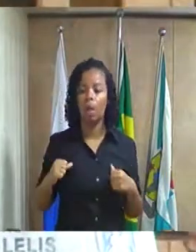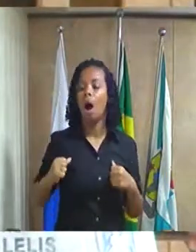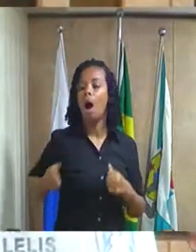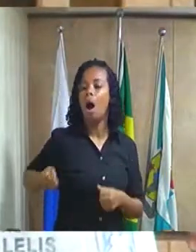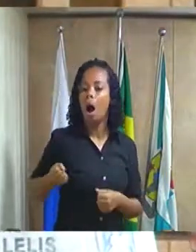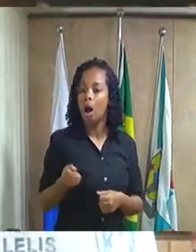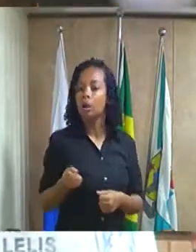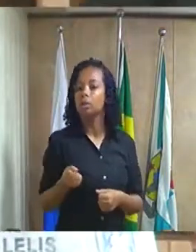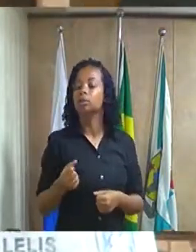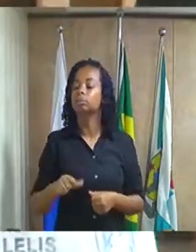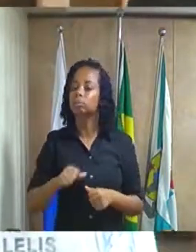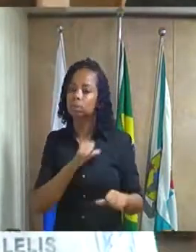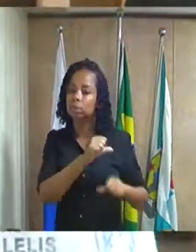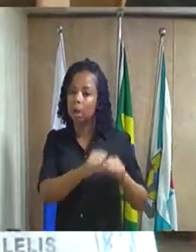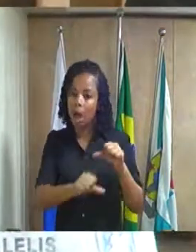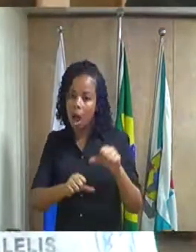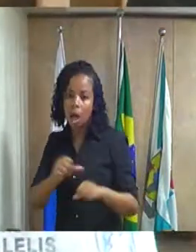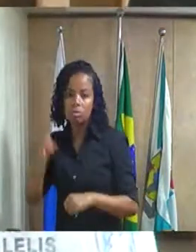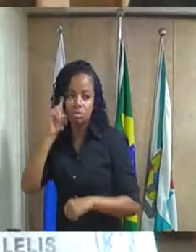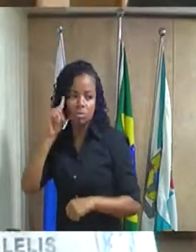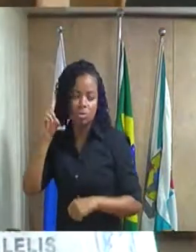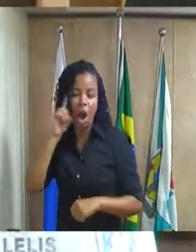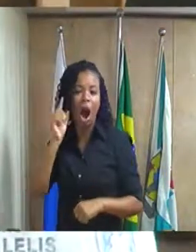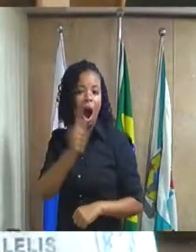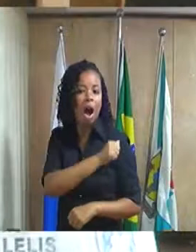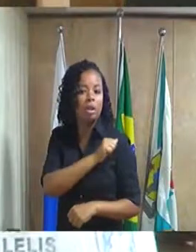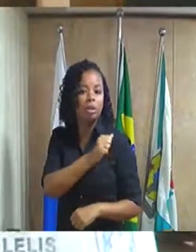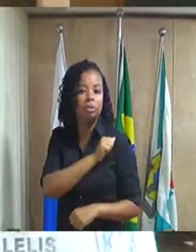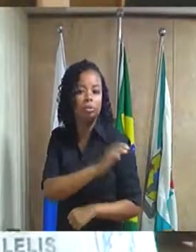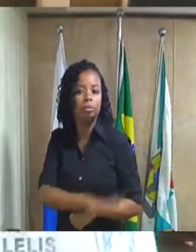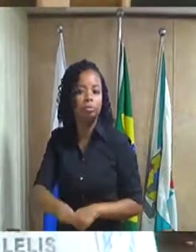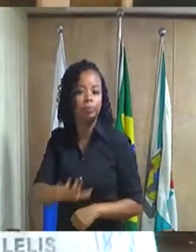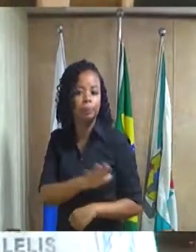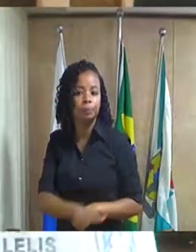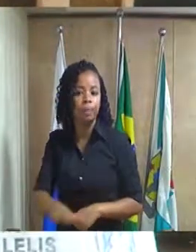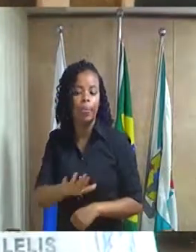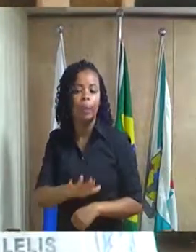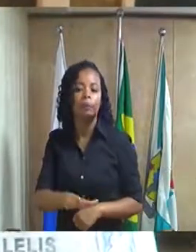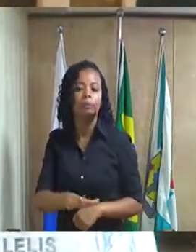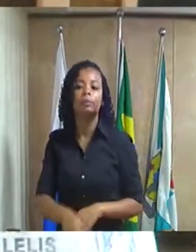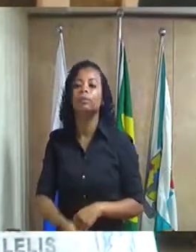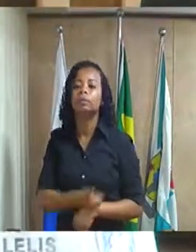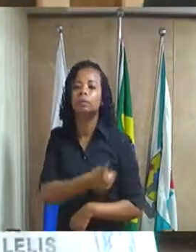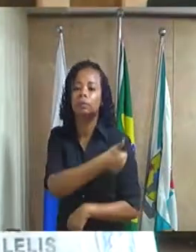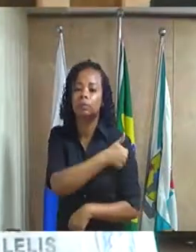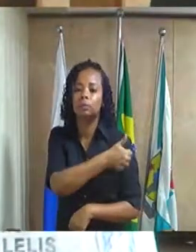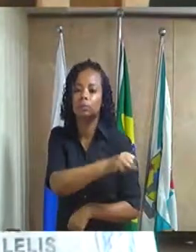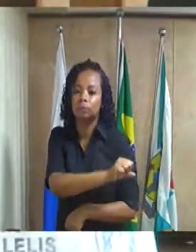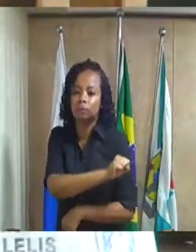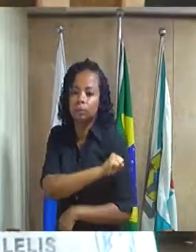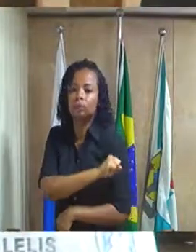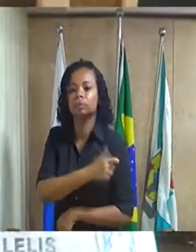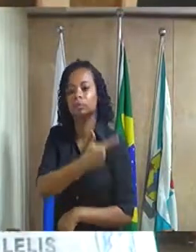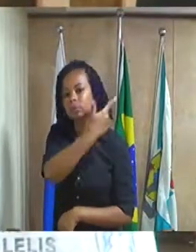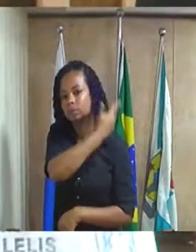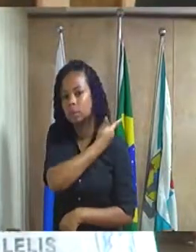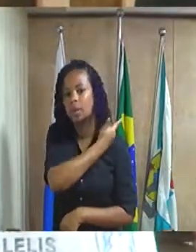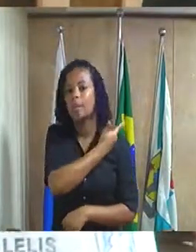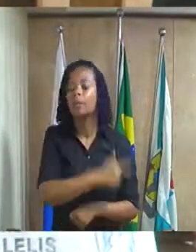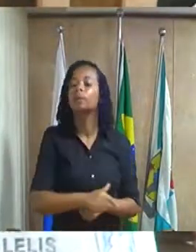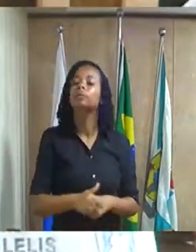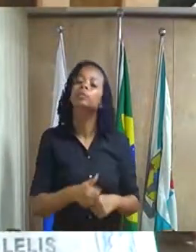escolar transportado diariamente por alunos da educação infantil do ensino fundamental e ensino médio das redes